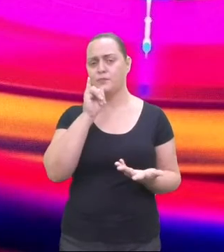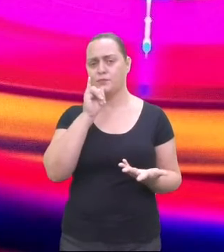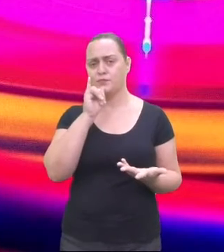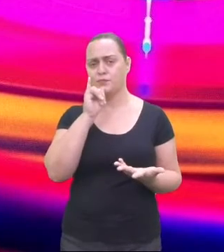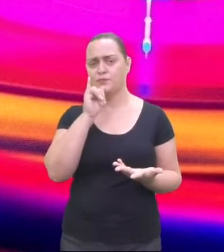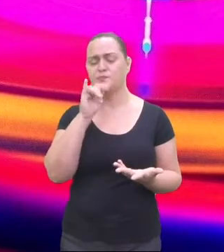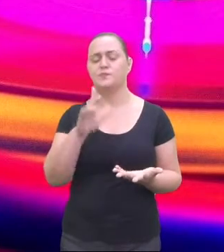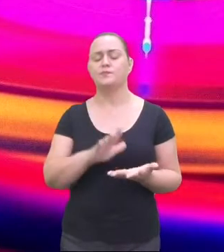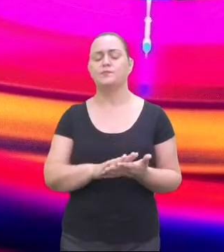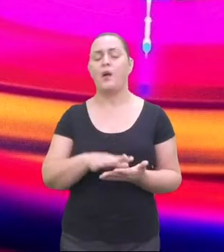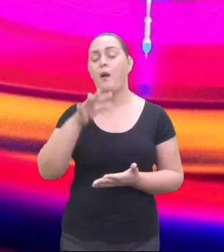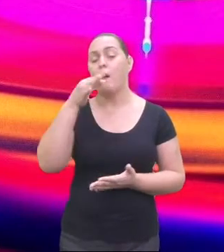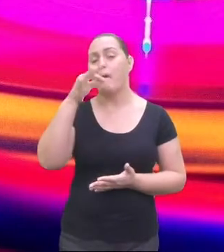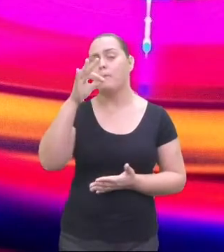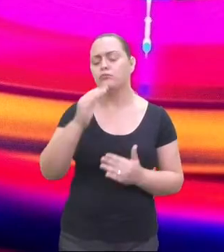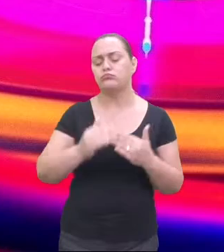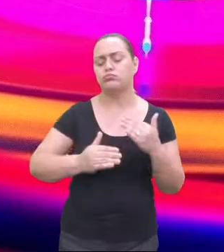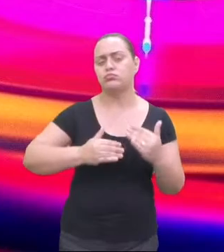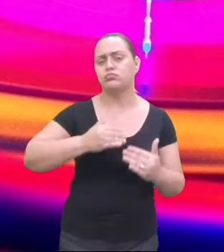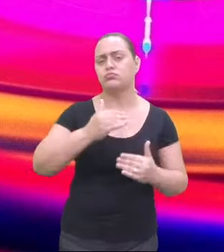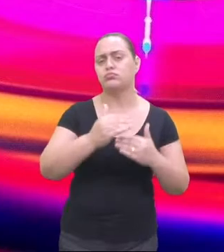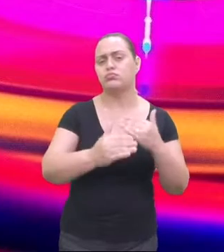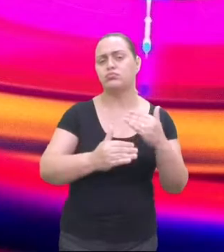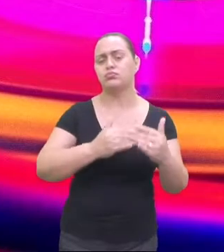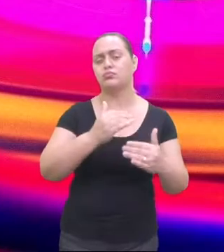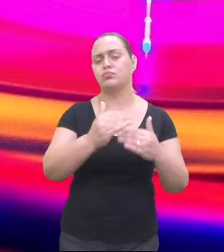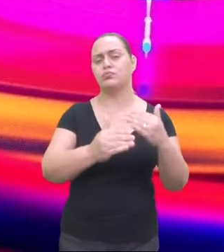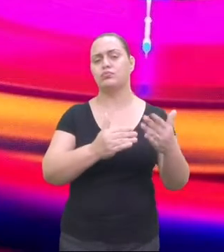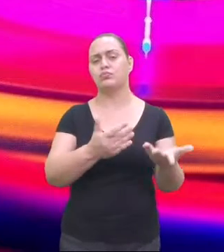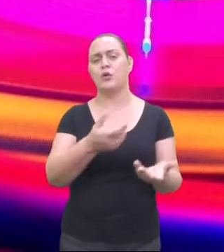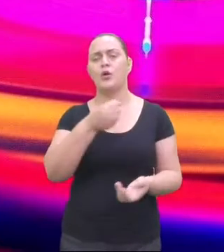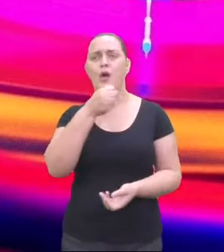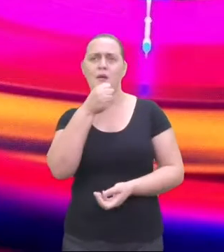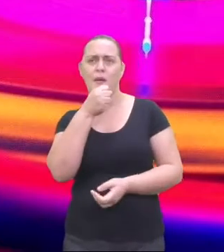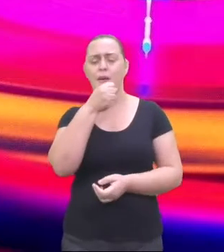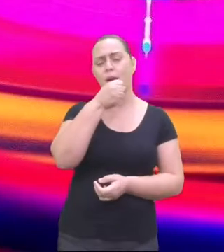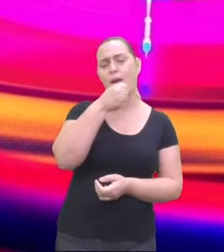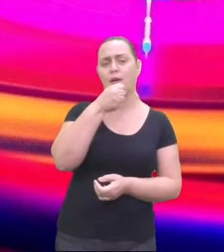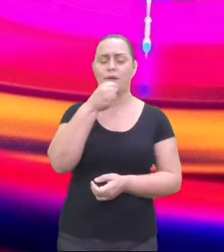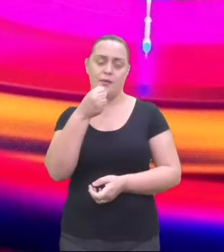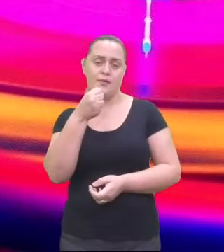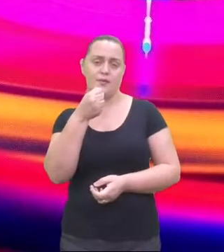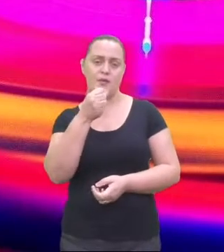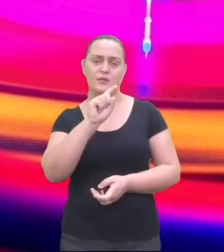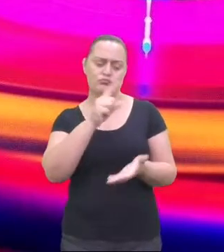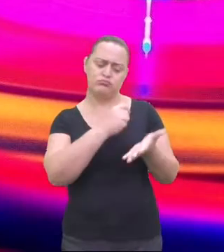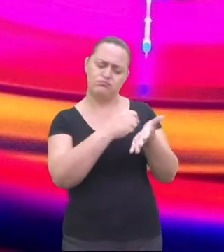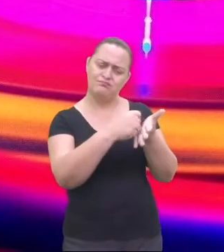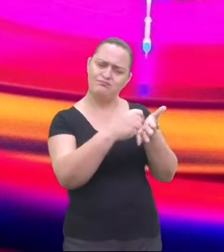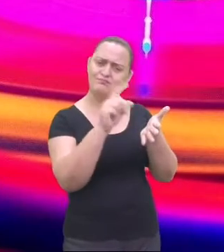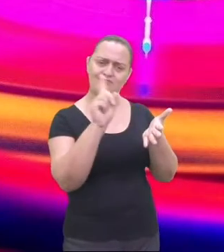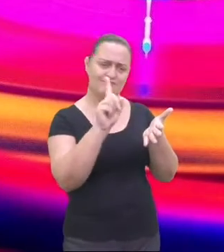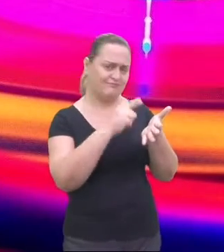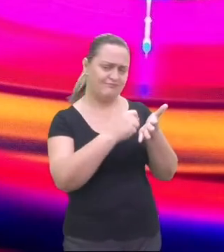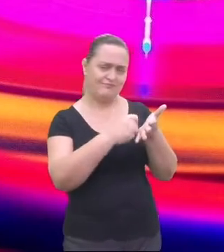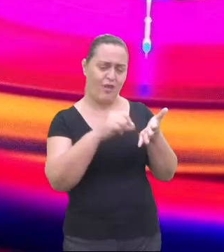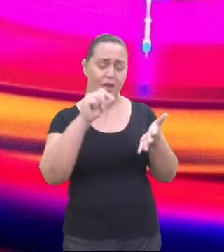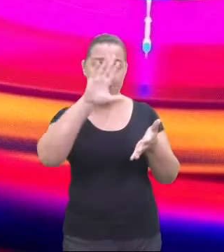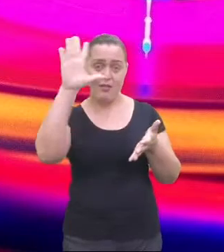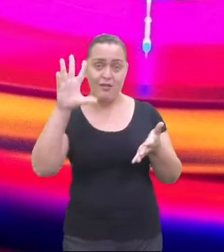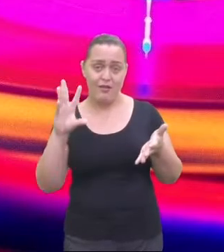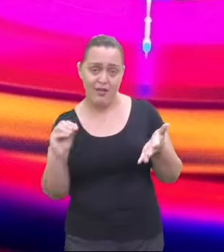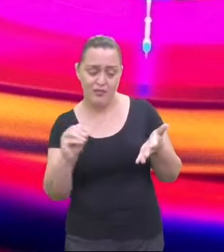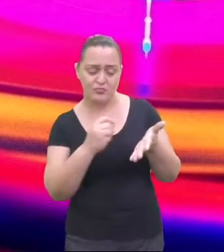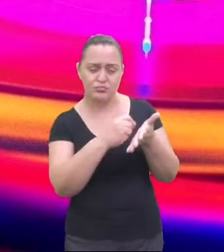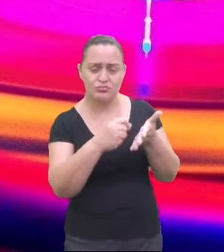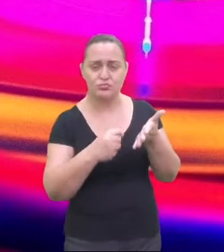auditivamente e não está escrita. Nas tradições musicais da África é assim. Muitas